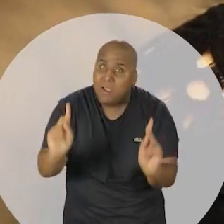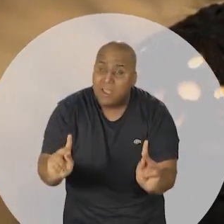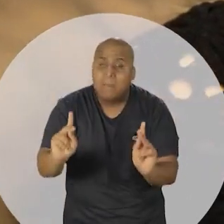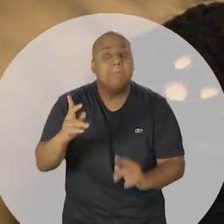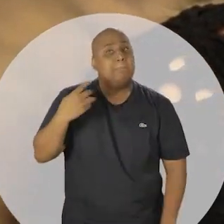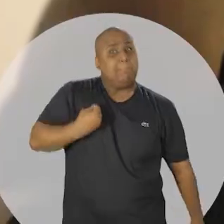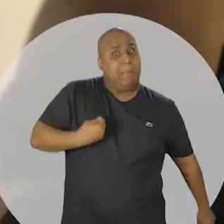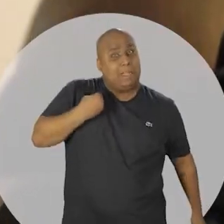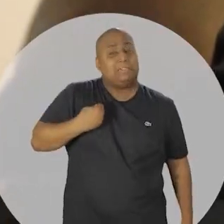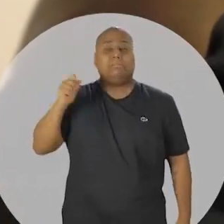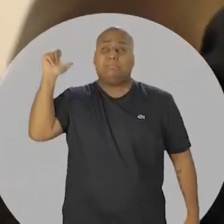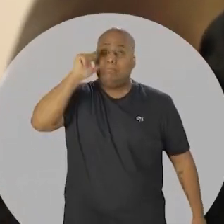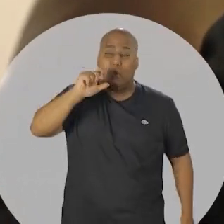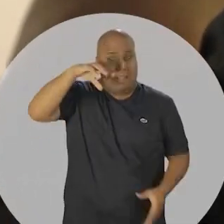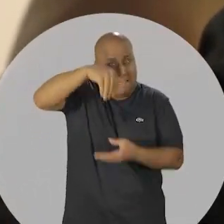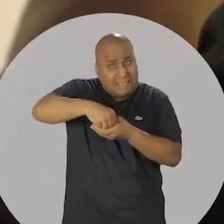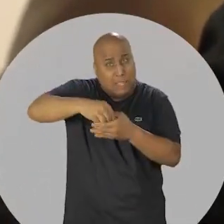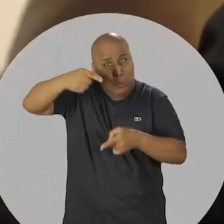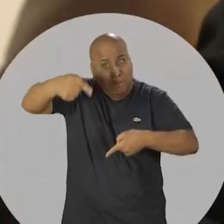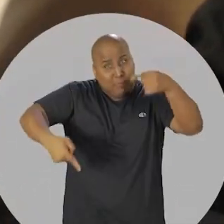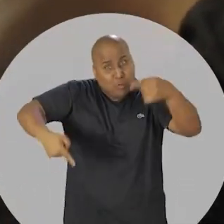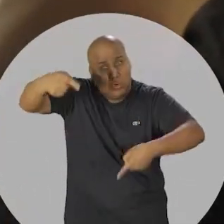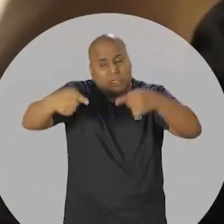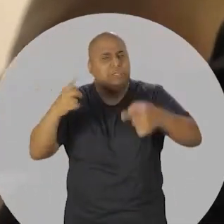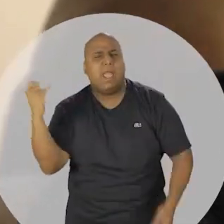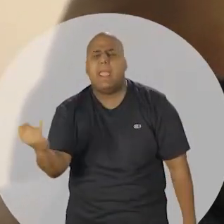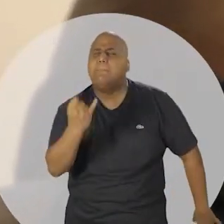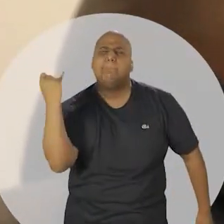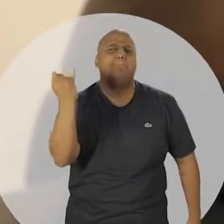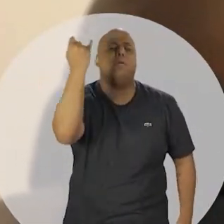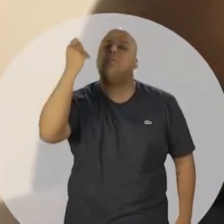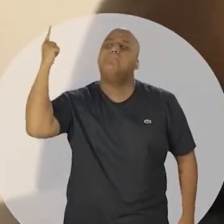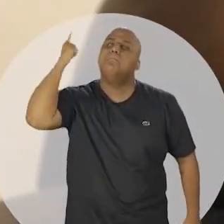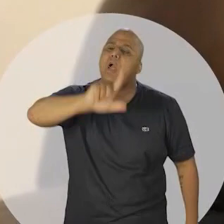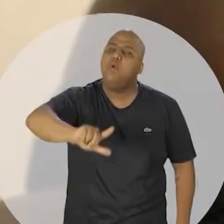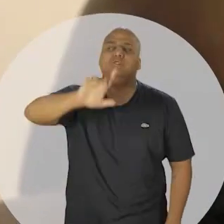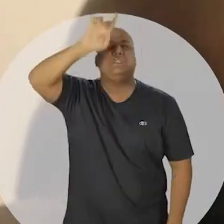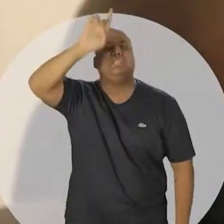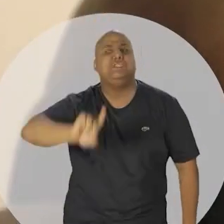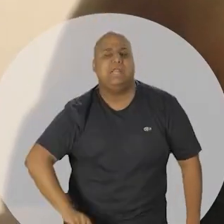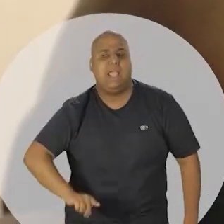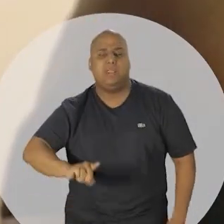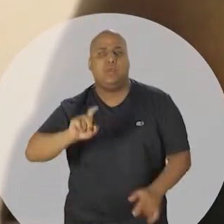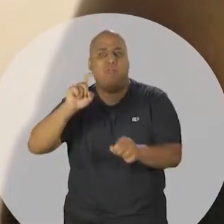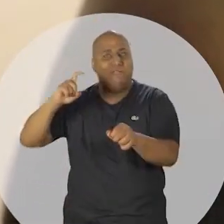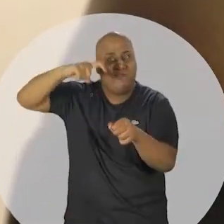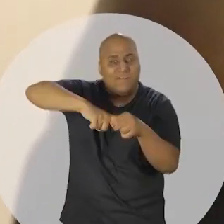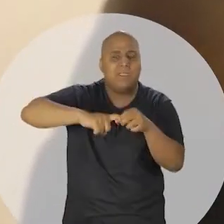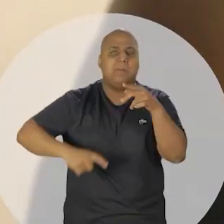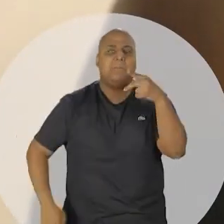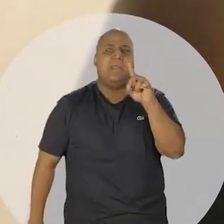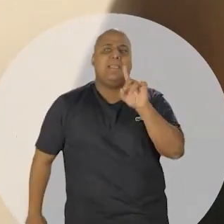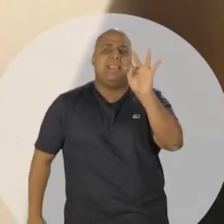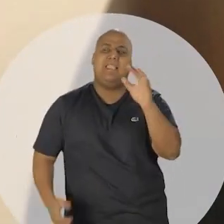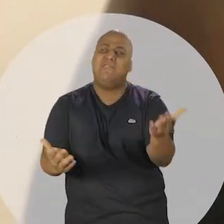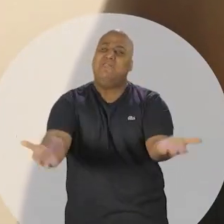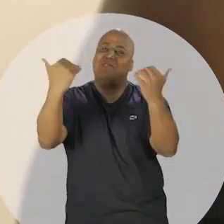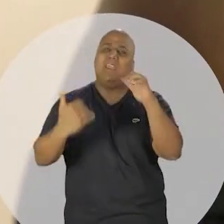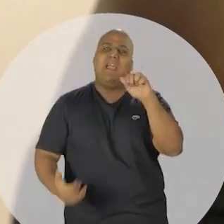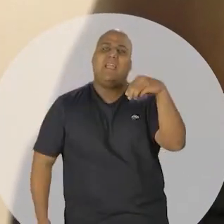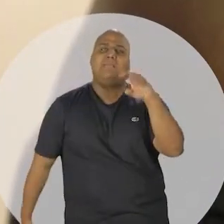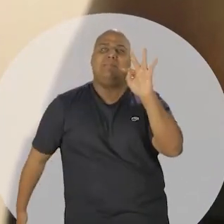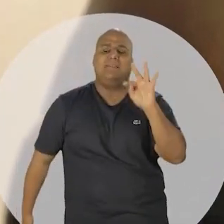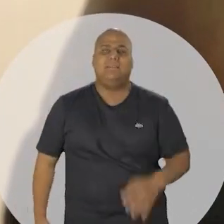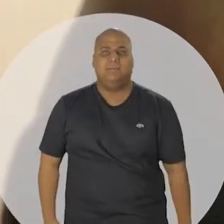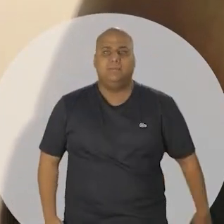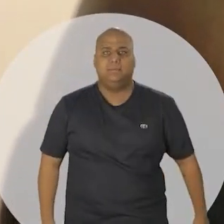roda de conversa. A participação da mulher na política partidária é fundamental para a conquista dos seus direitos. Felice é o PDT,